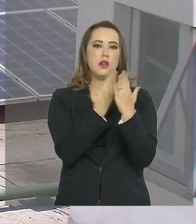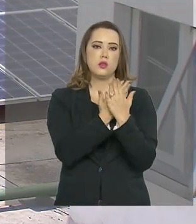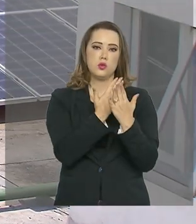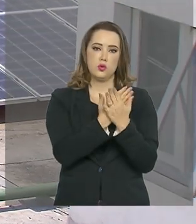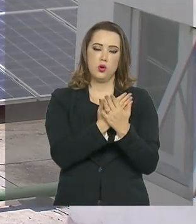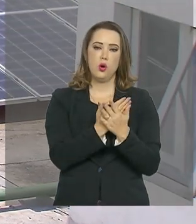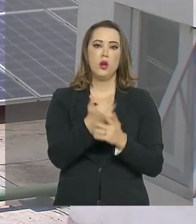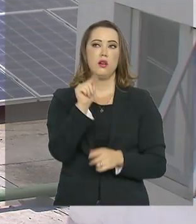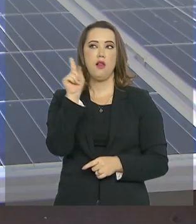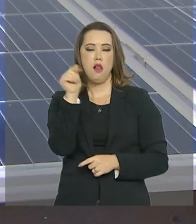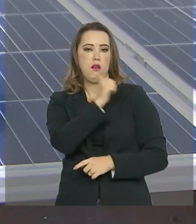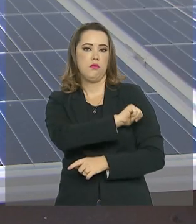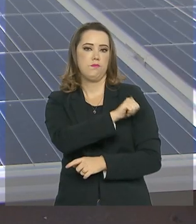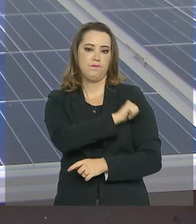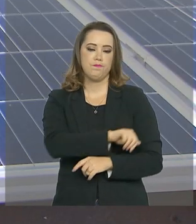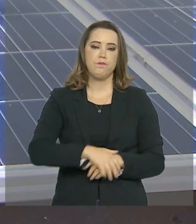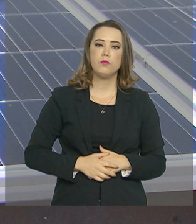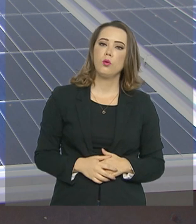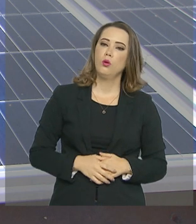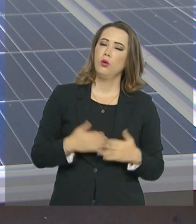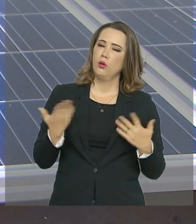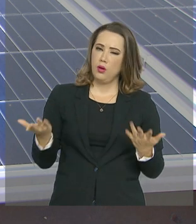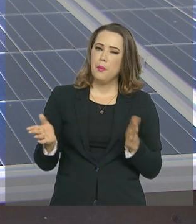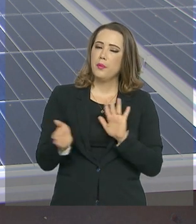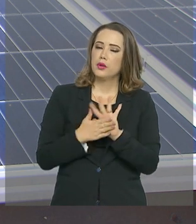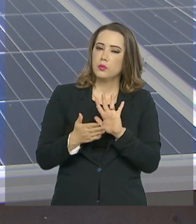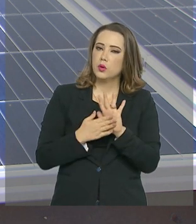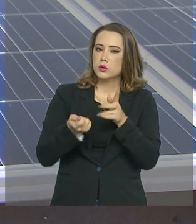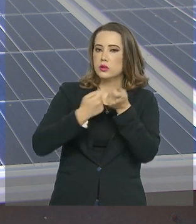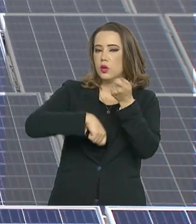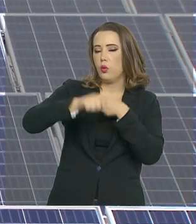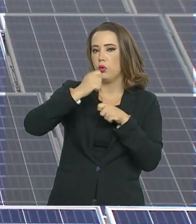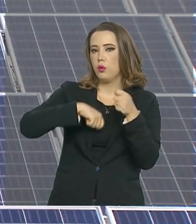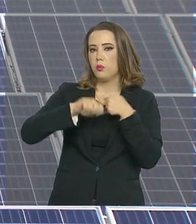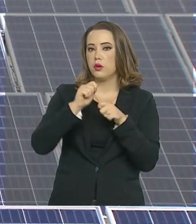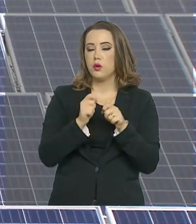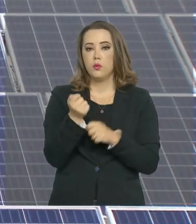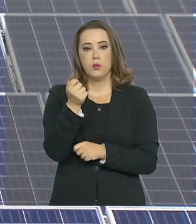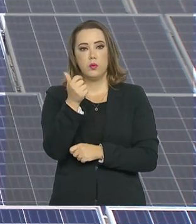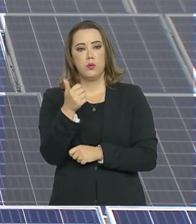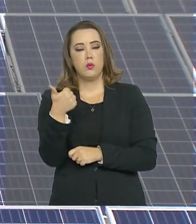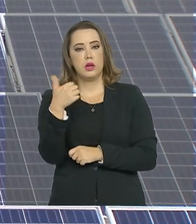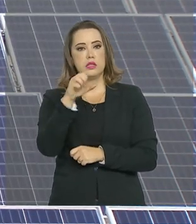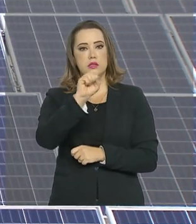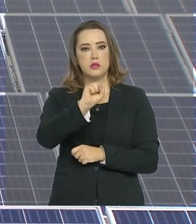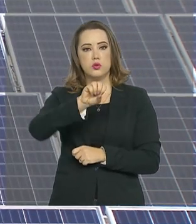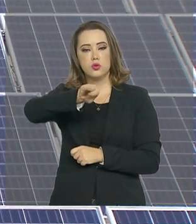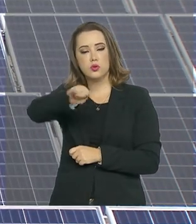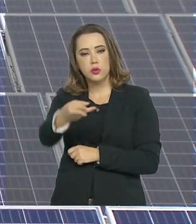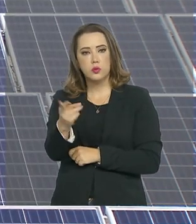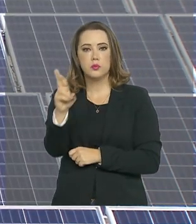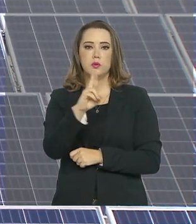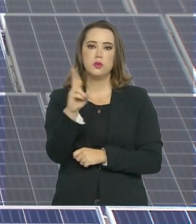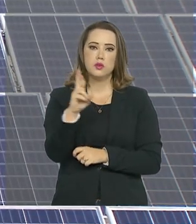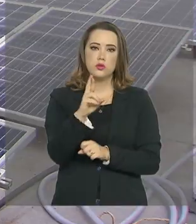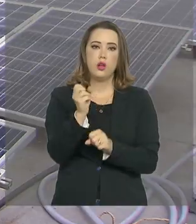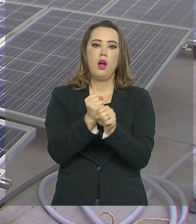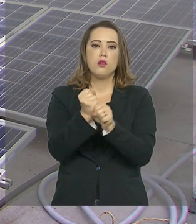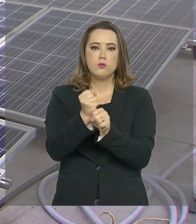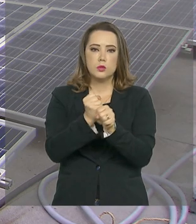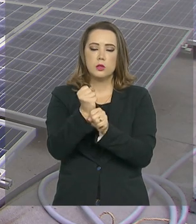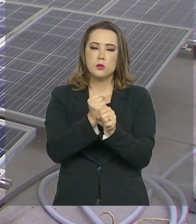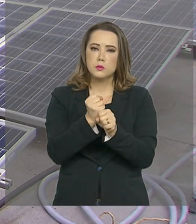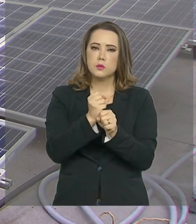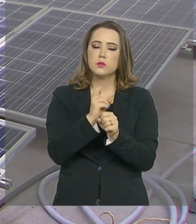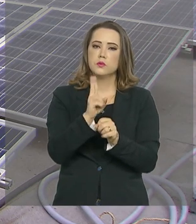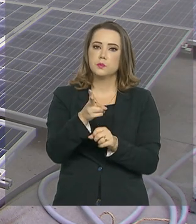II, no Rio de Janeiro. A proposta deve gerar uma economia de quase R 18 milhões por ano nas